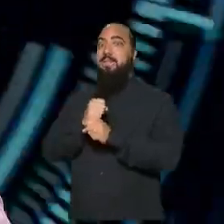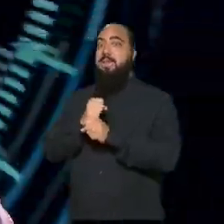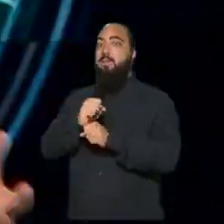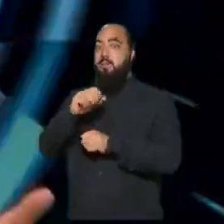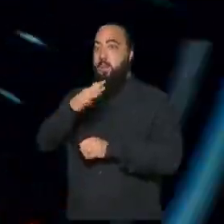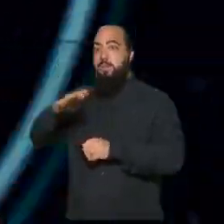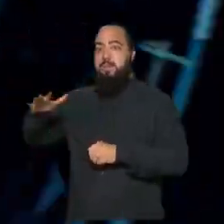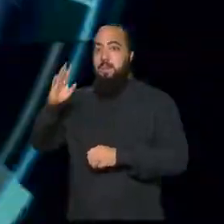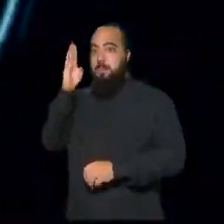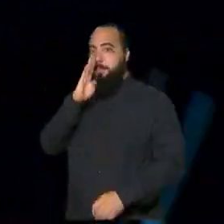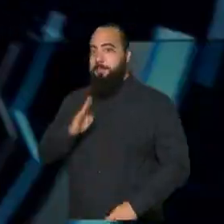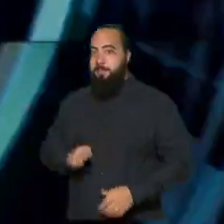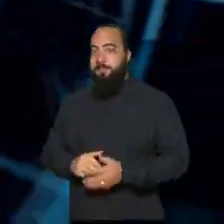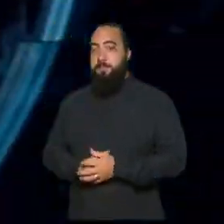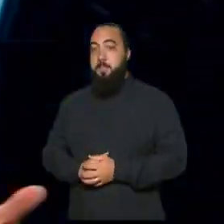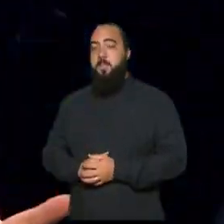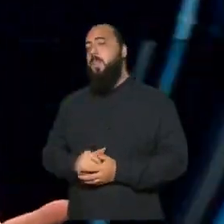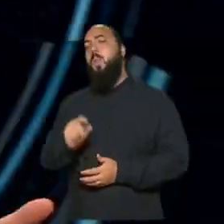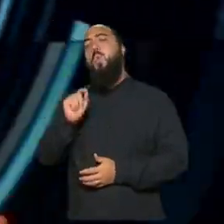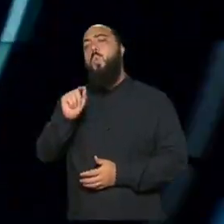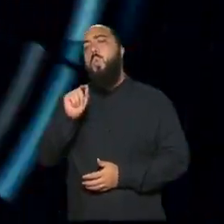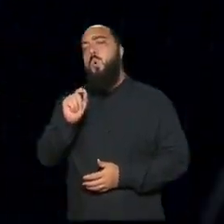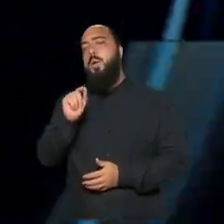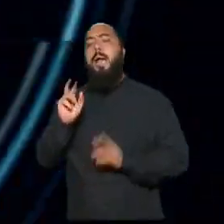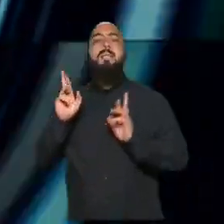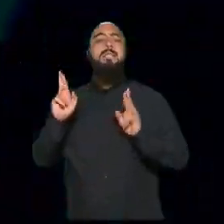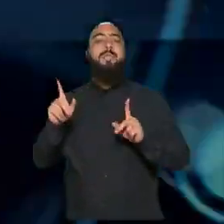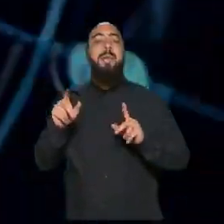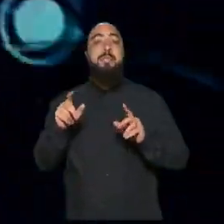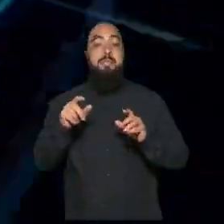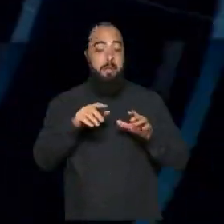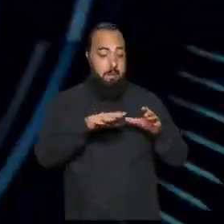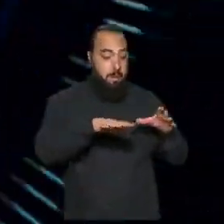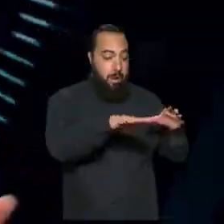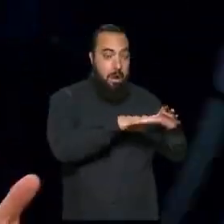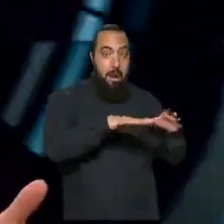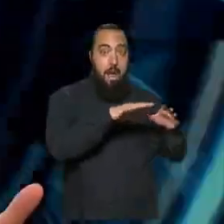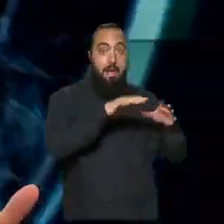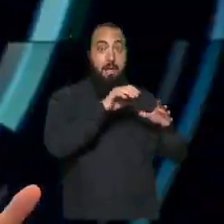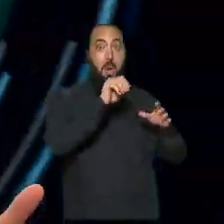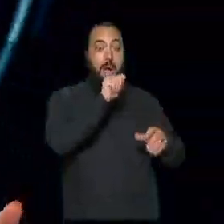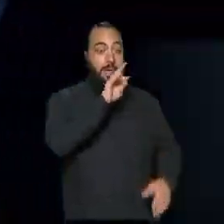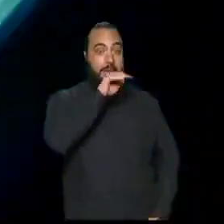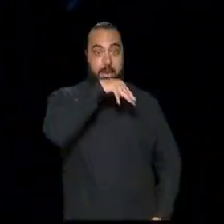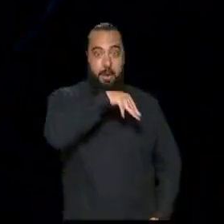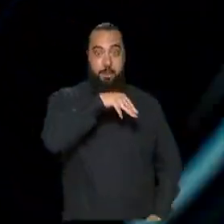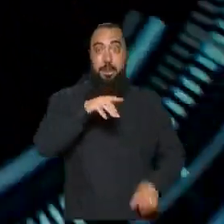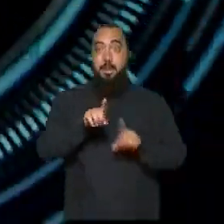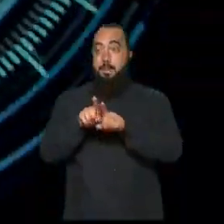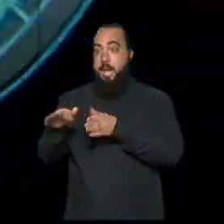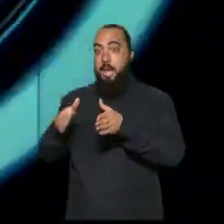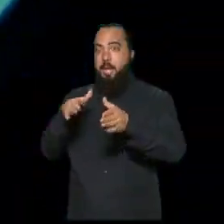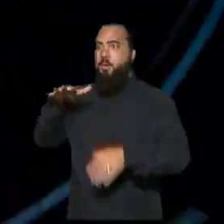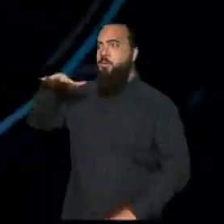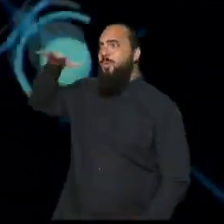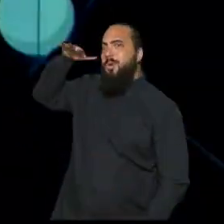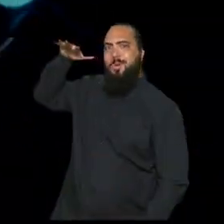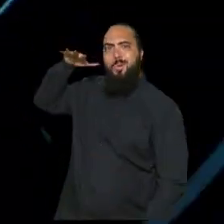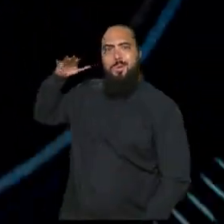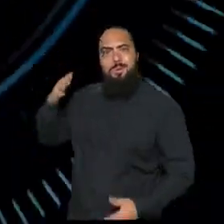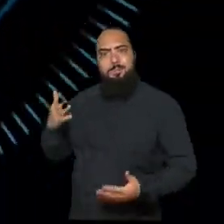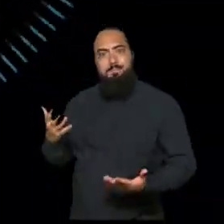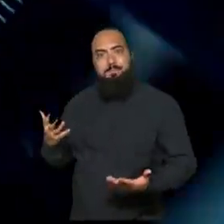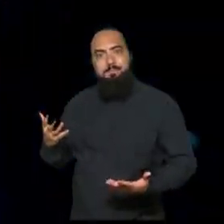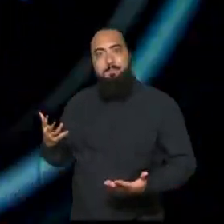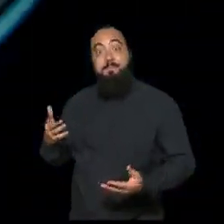Você vai saber também o que são e qual a diferença entre os lagos atmosféricos e os rios voadores. Vamos conferir a animação